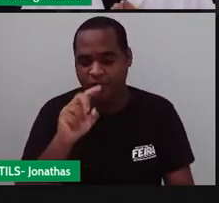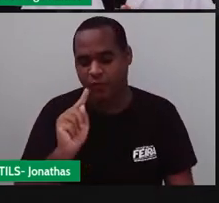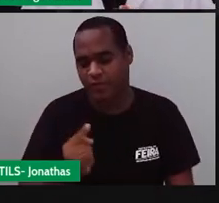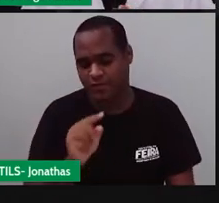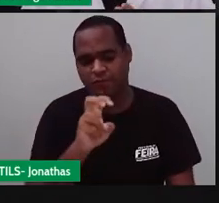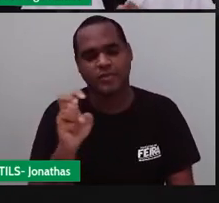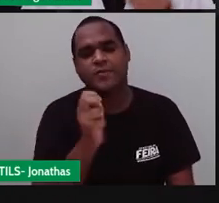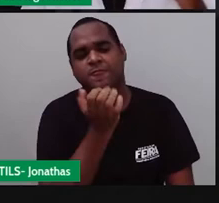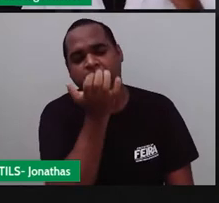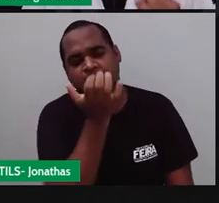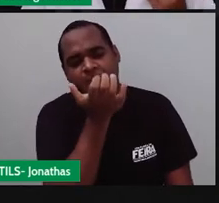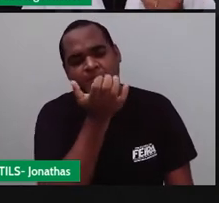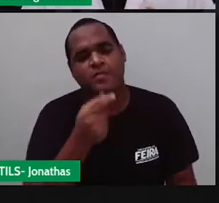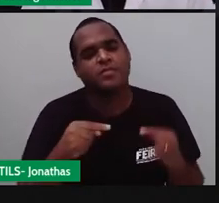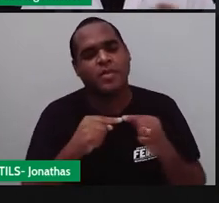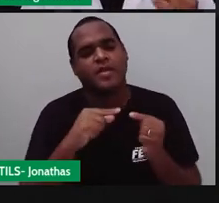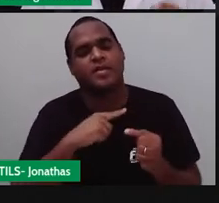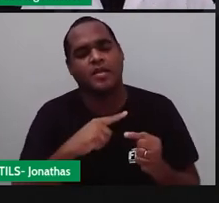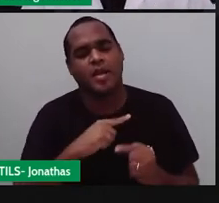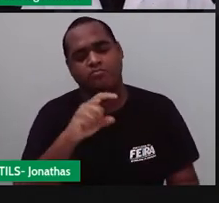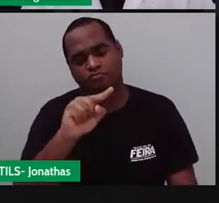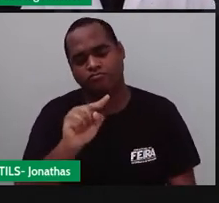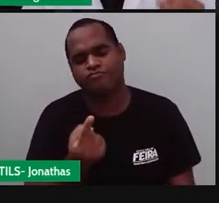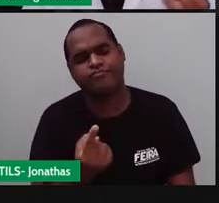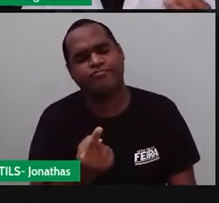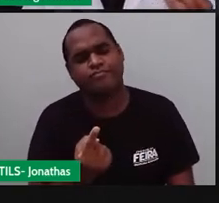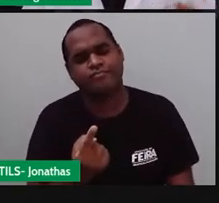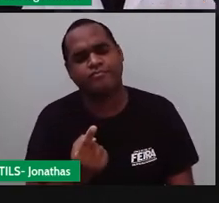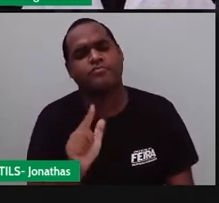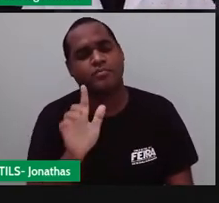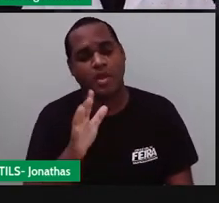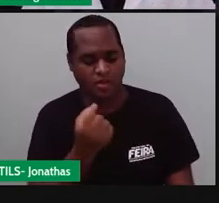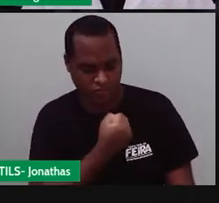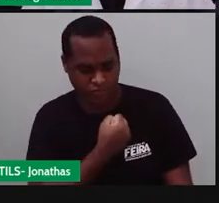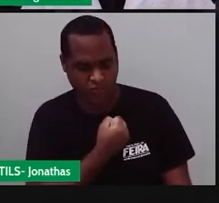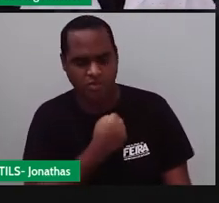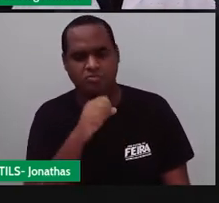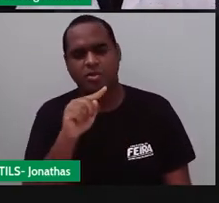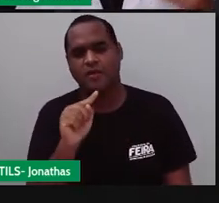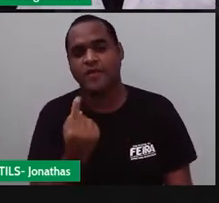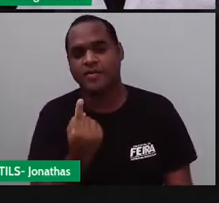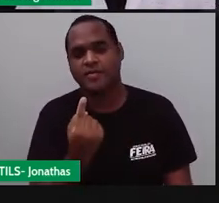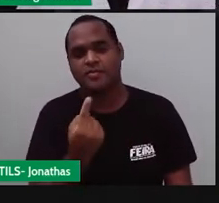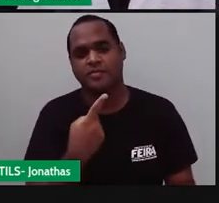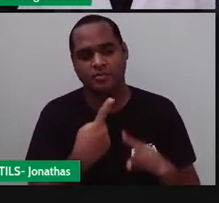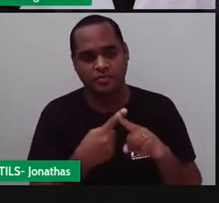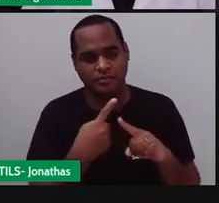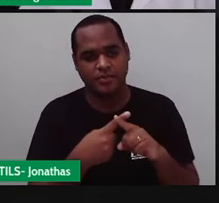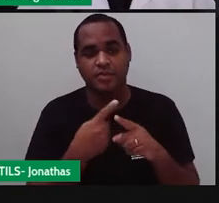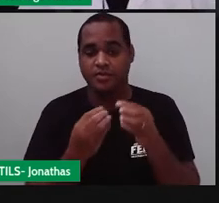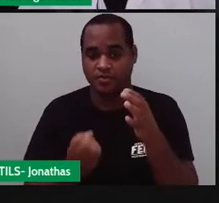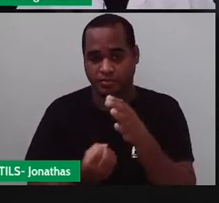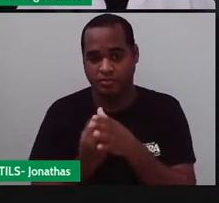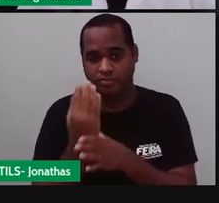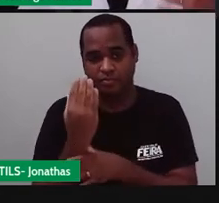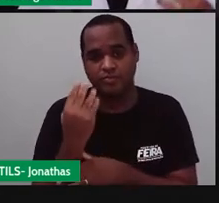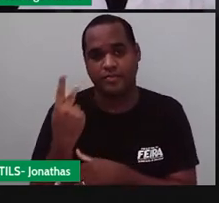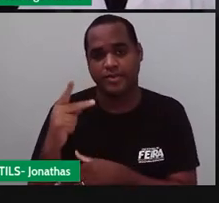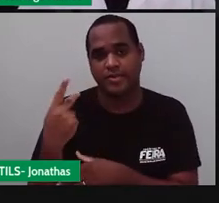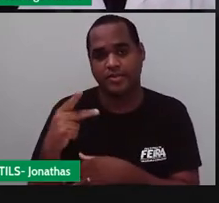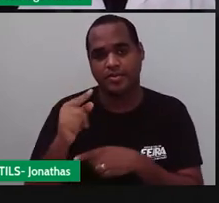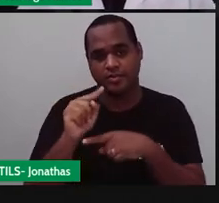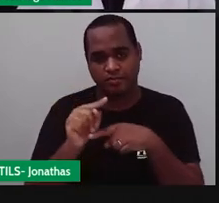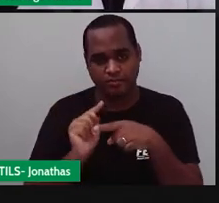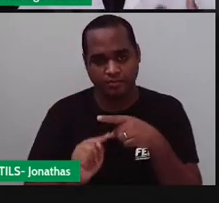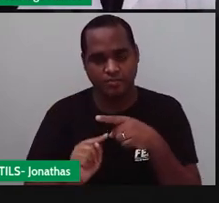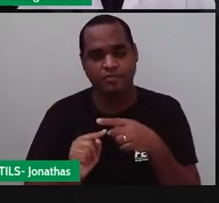55 centavos tem uma vírgulazinha. Esse número tem uma vírgulazinha, nasceu de uma fração, então,